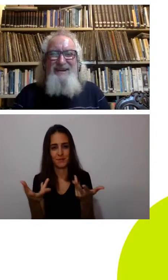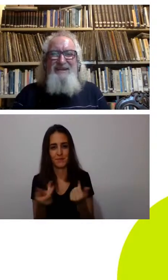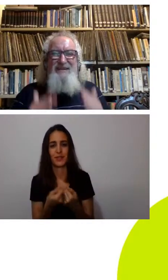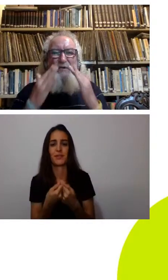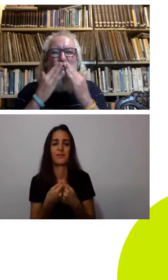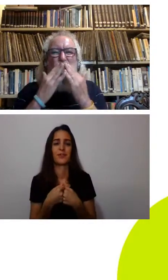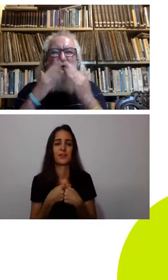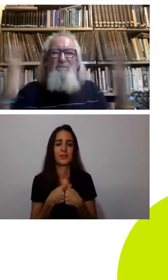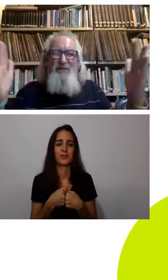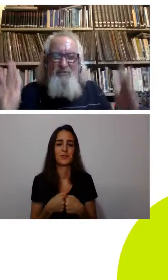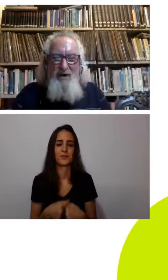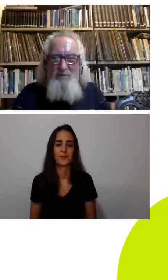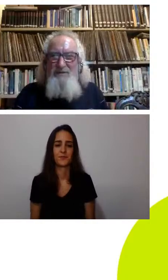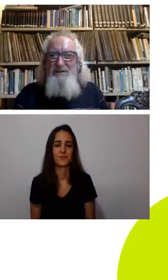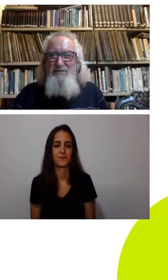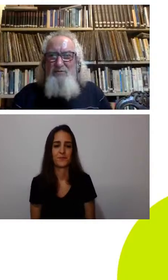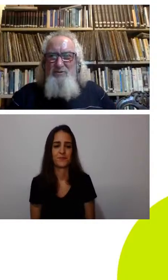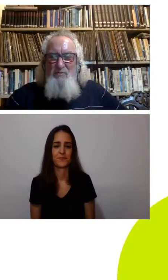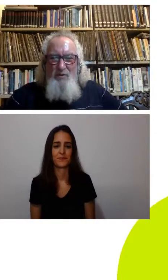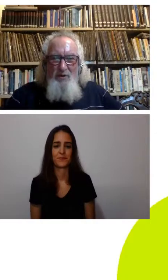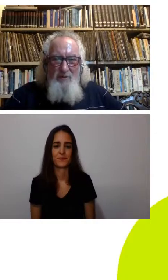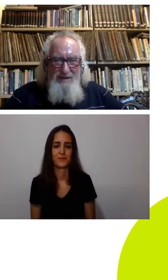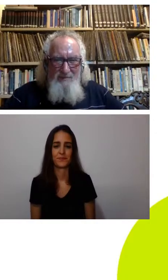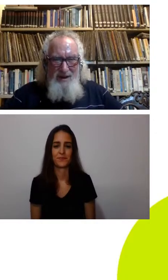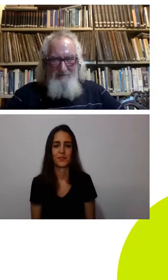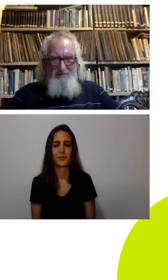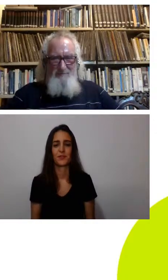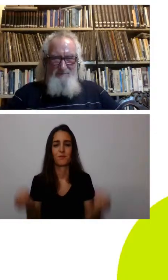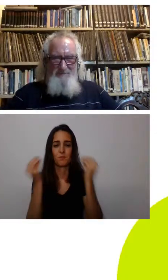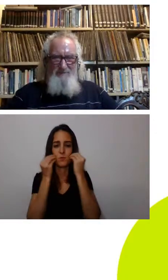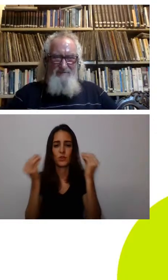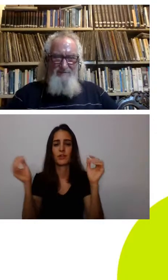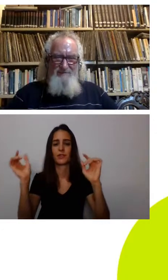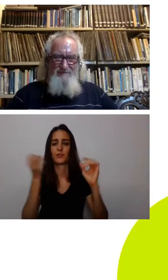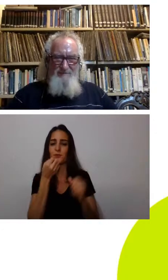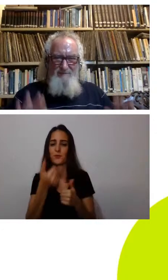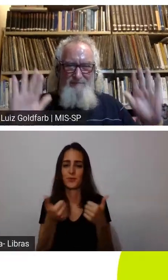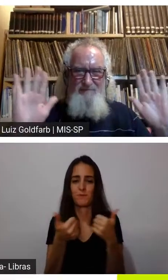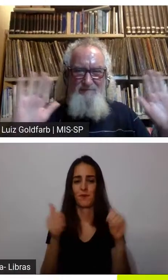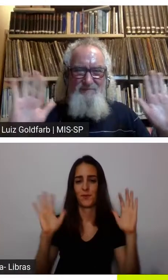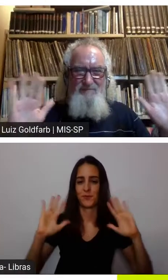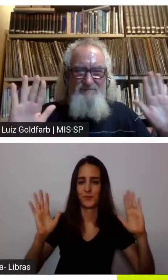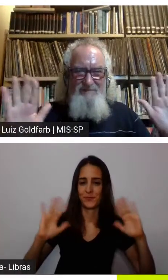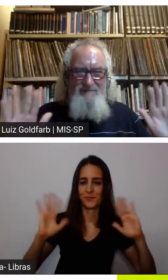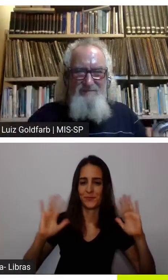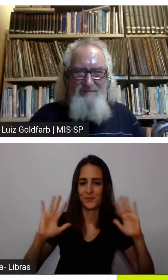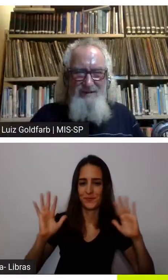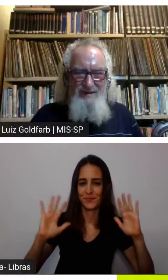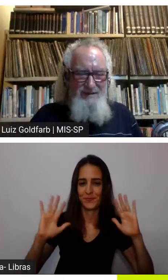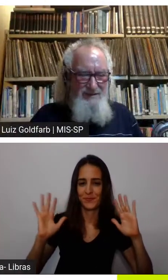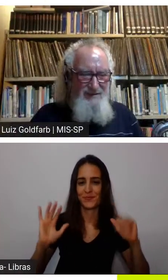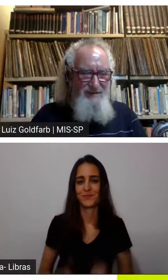então pessoal tudo de bom até breve de vai aí a vai e aí